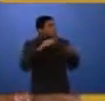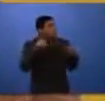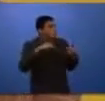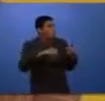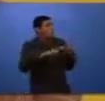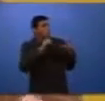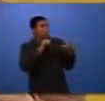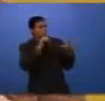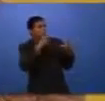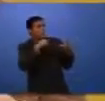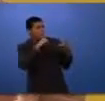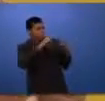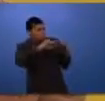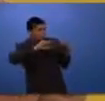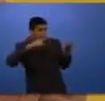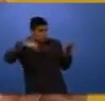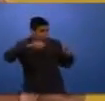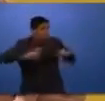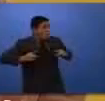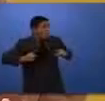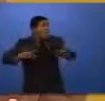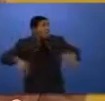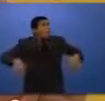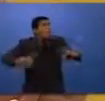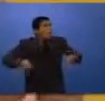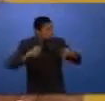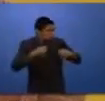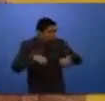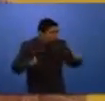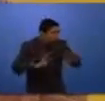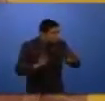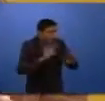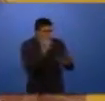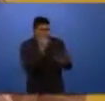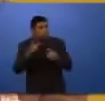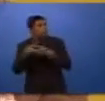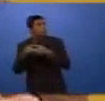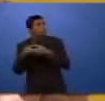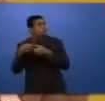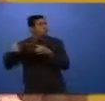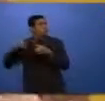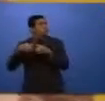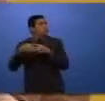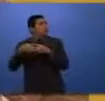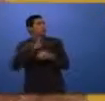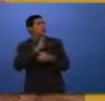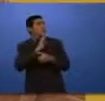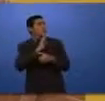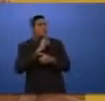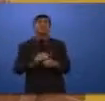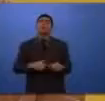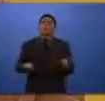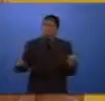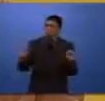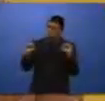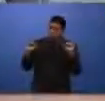estudantes, pais de alunos, eles podem denunciar o tráfico sem medo de ter sua identidade revelada, mesmo sendo uma comunidade restrita, na qual praticamente todos se